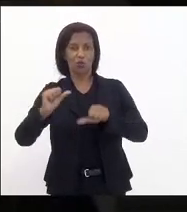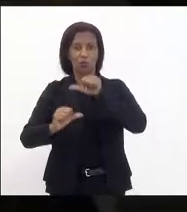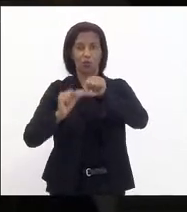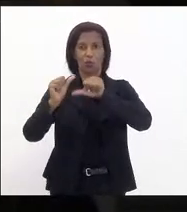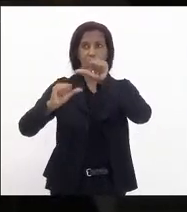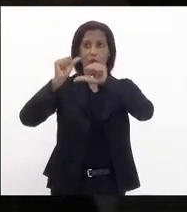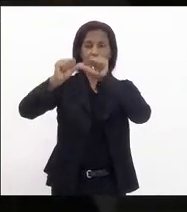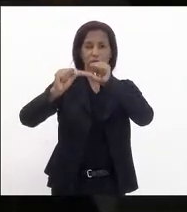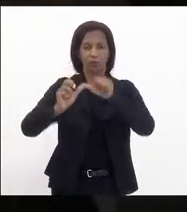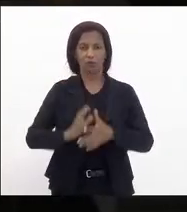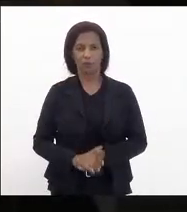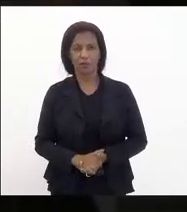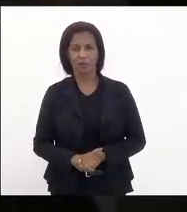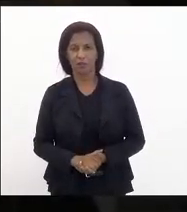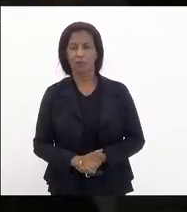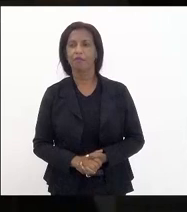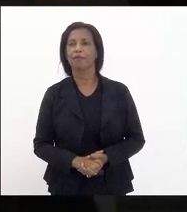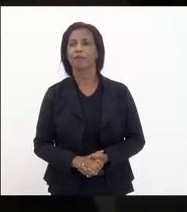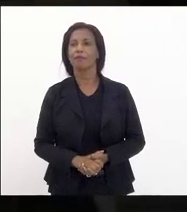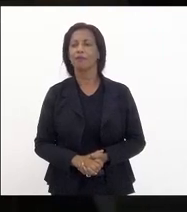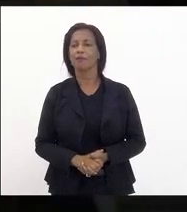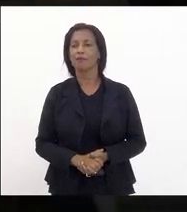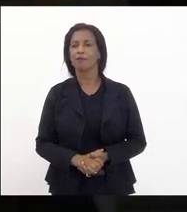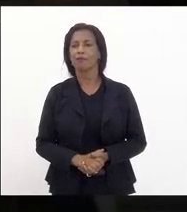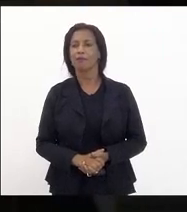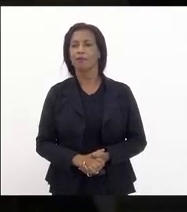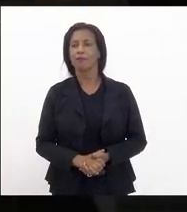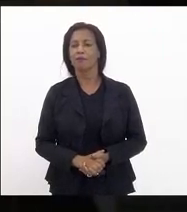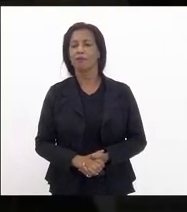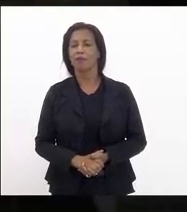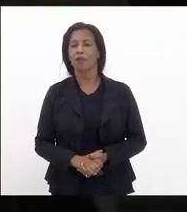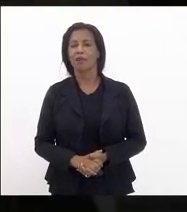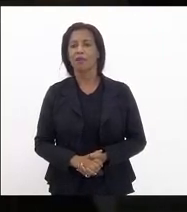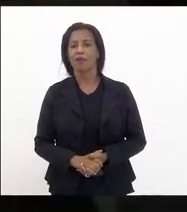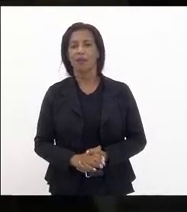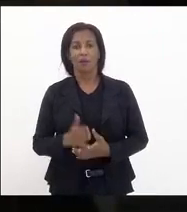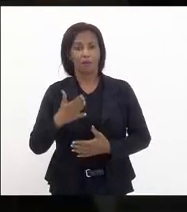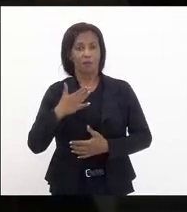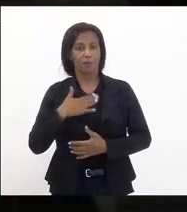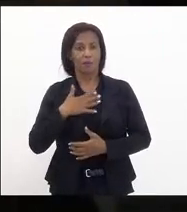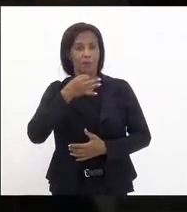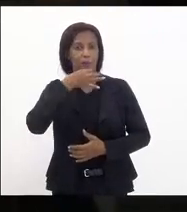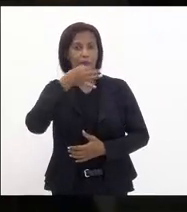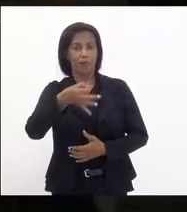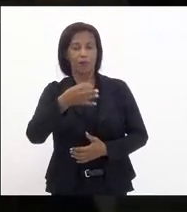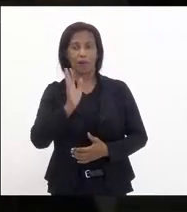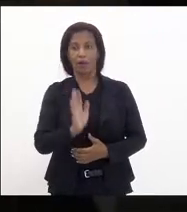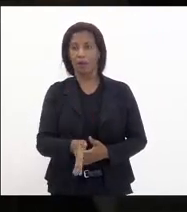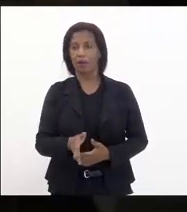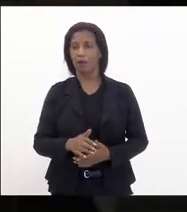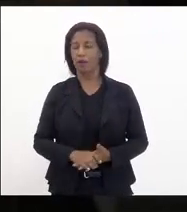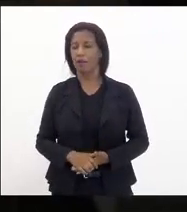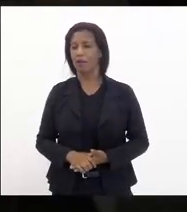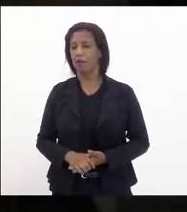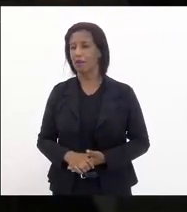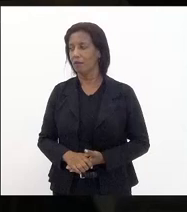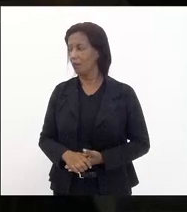em pequenos pontos mas trouxe uma questão deputado Lucinha essencial